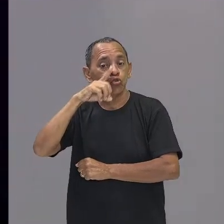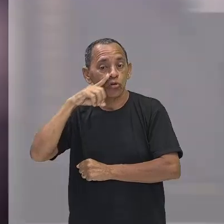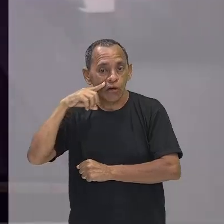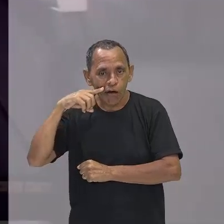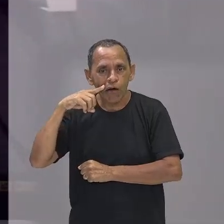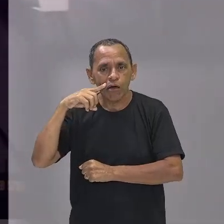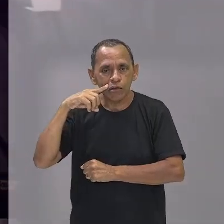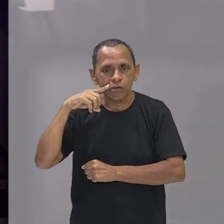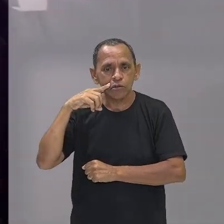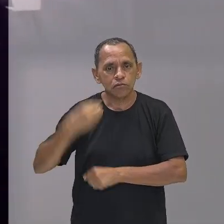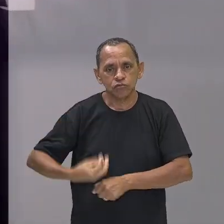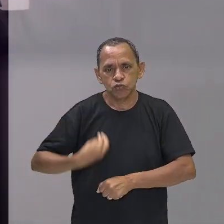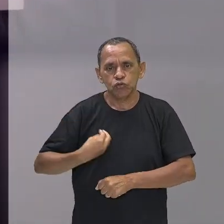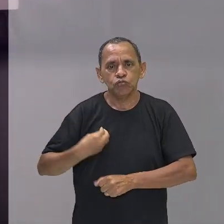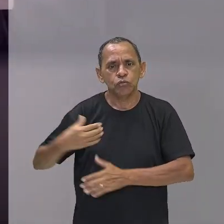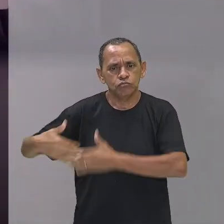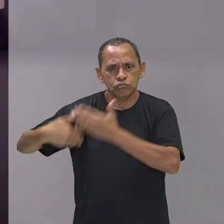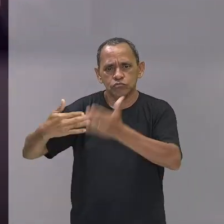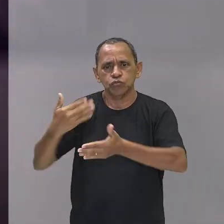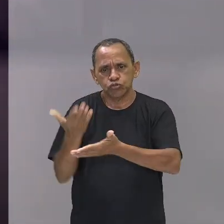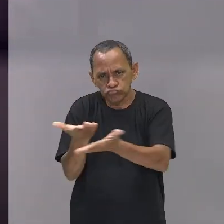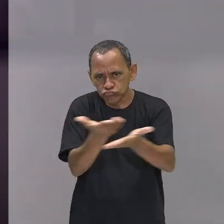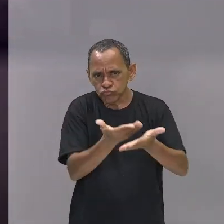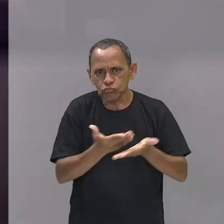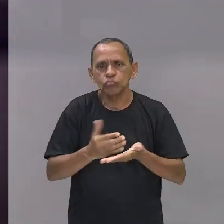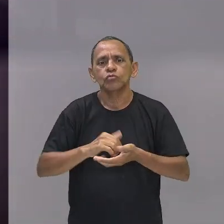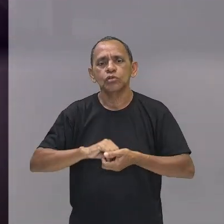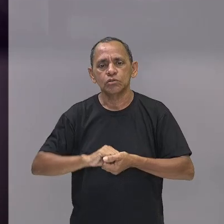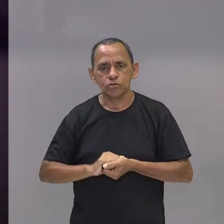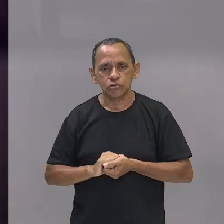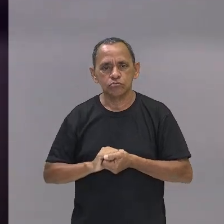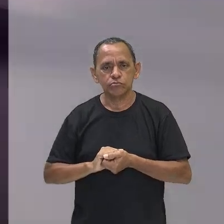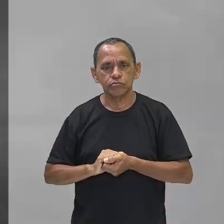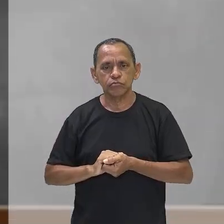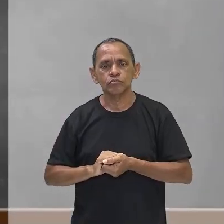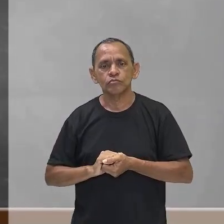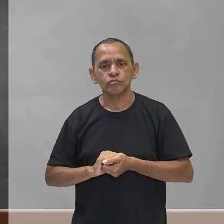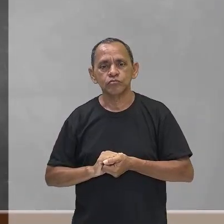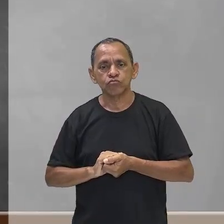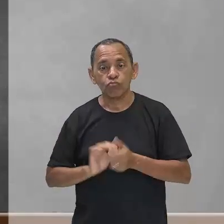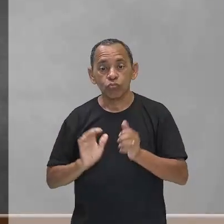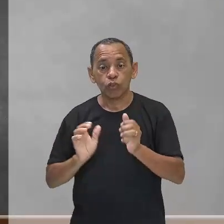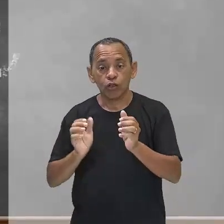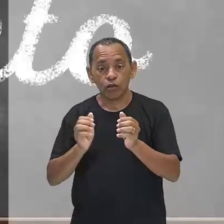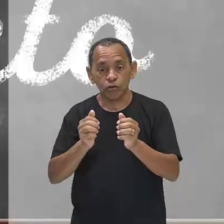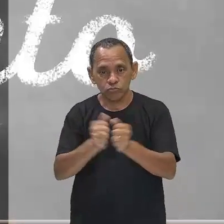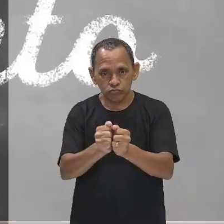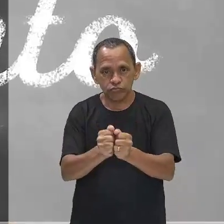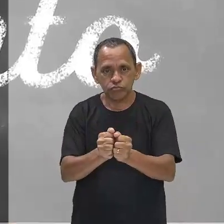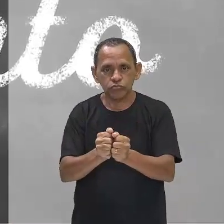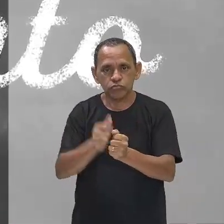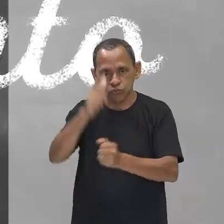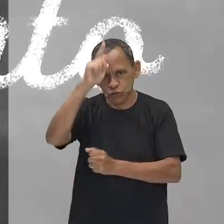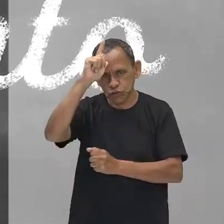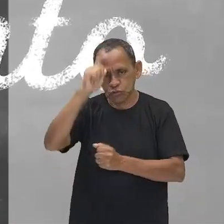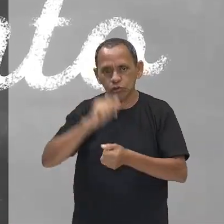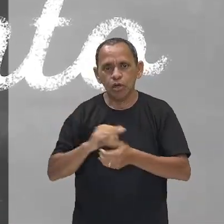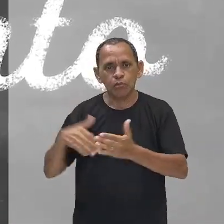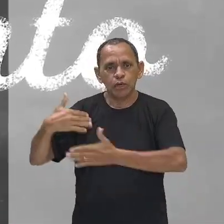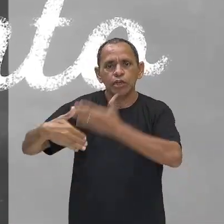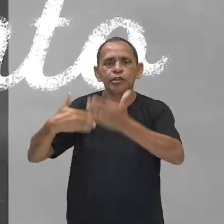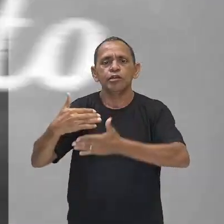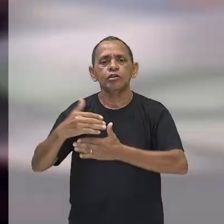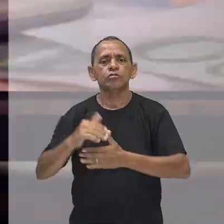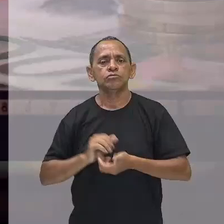Viveu e desenvolveu seus estudos na pós-unificação alemã, período de fortalecimento e crescimento, tanto do